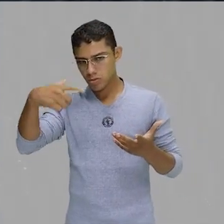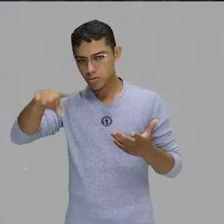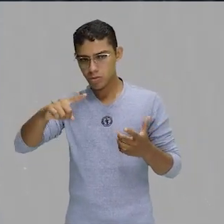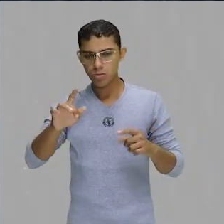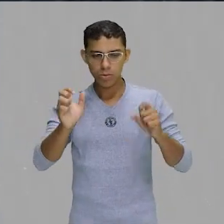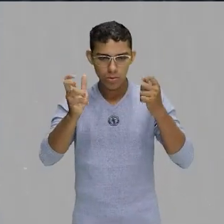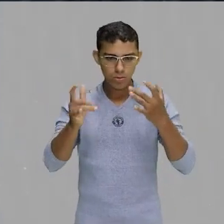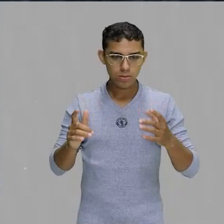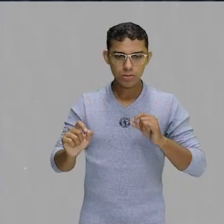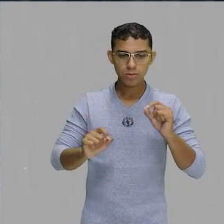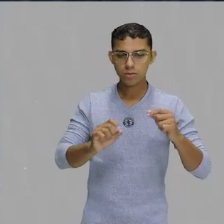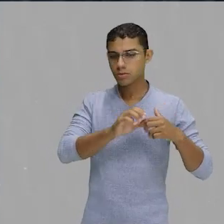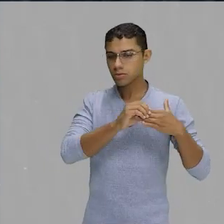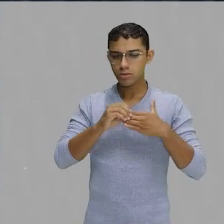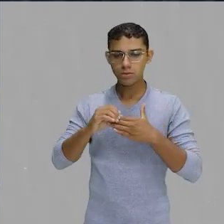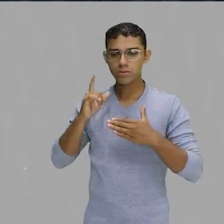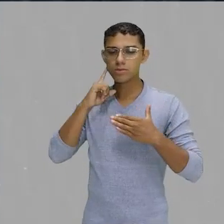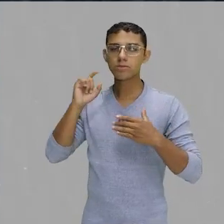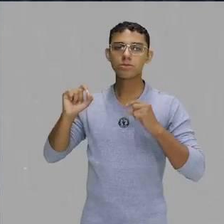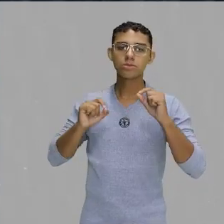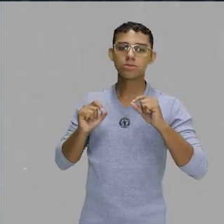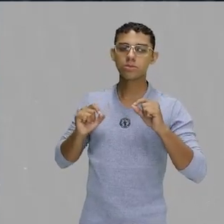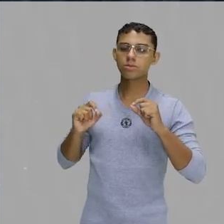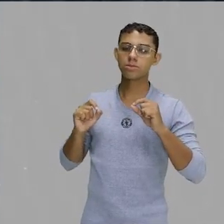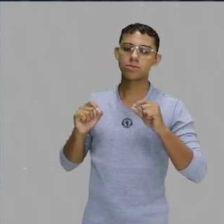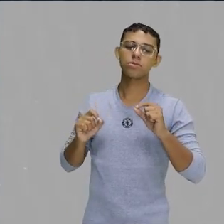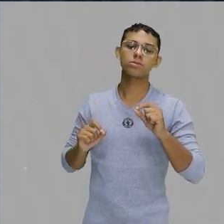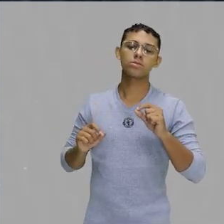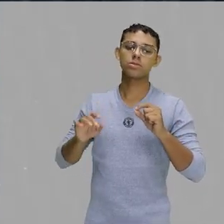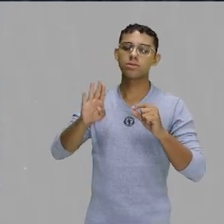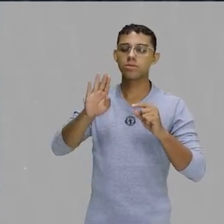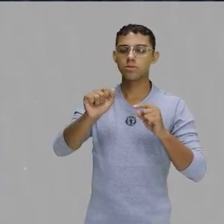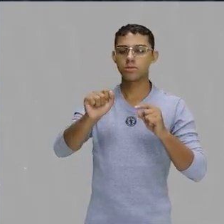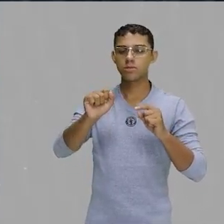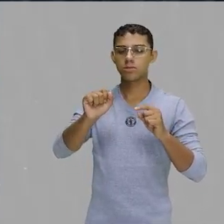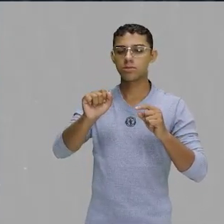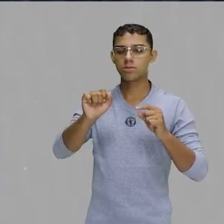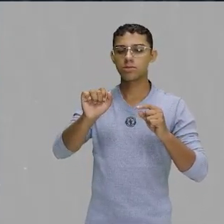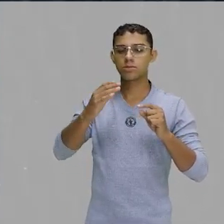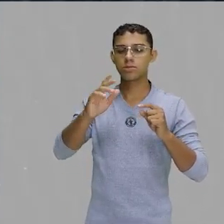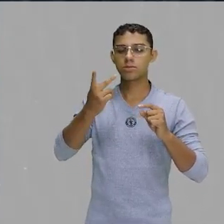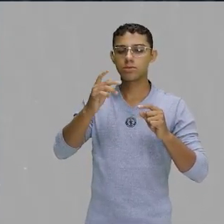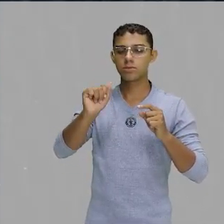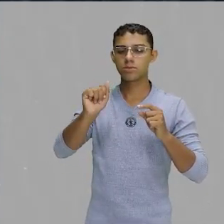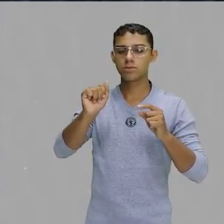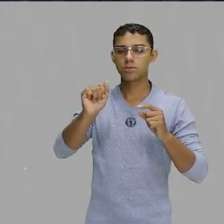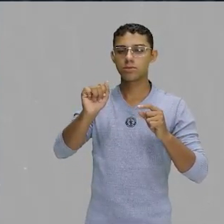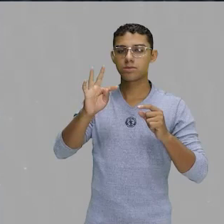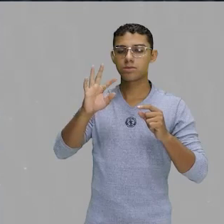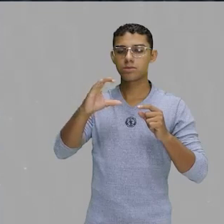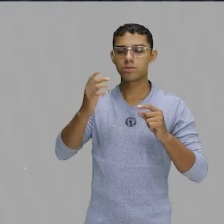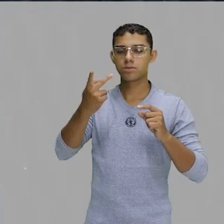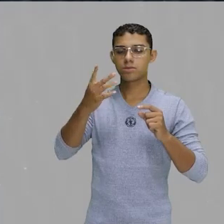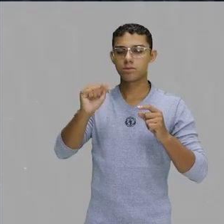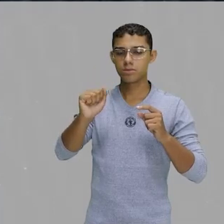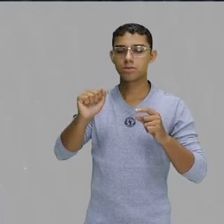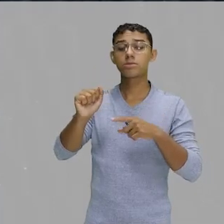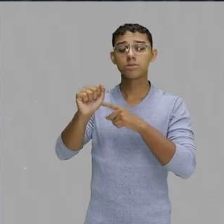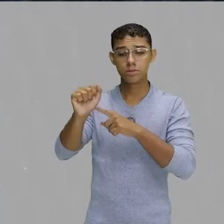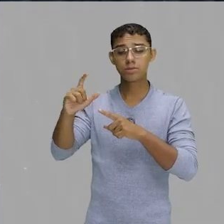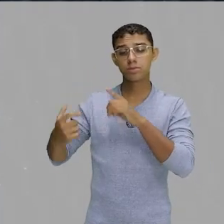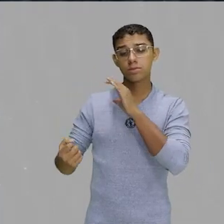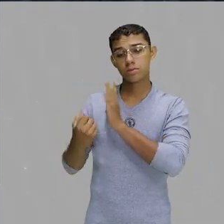que traz essa temática, embora a bachata, tá? Ela nasceu na República Dominicana, mas ela é